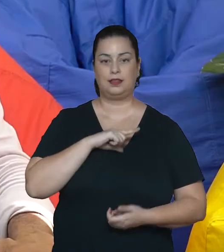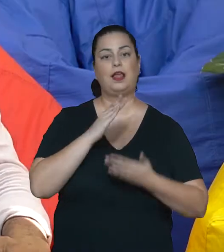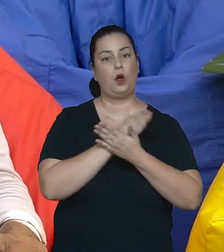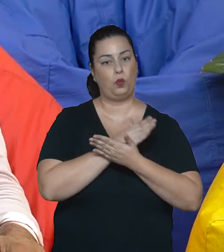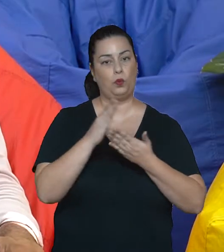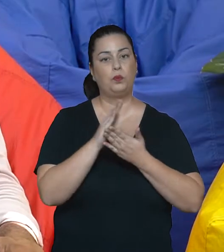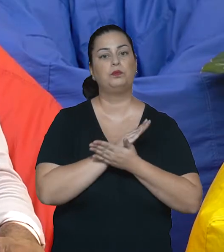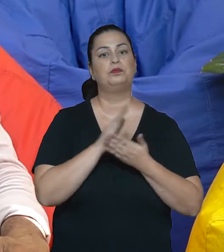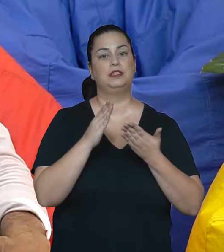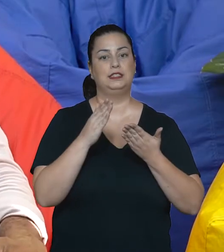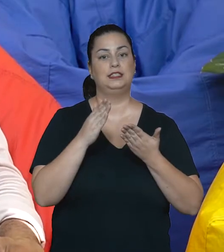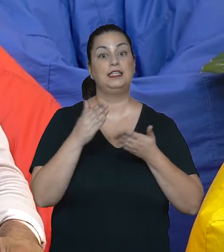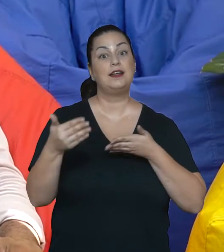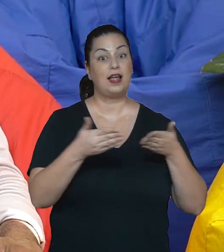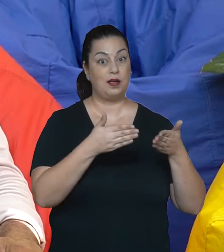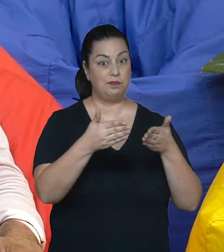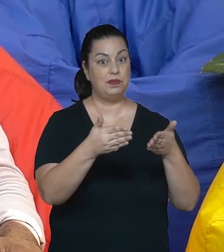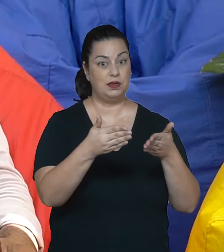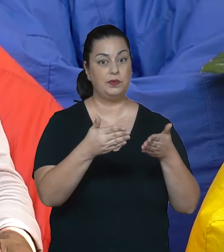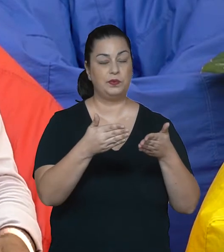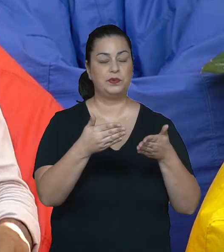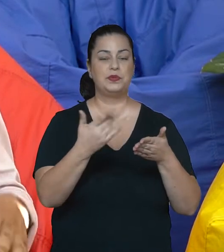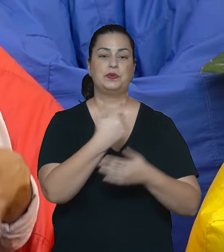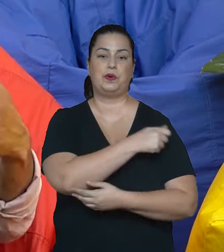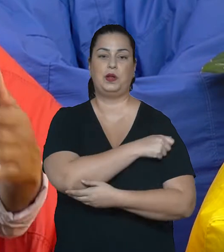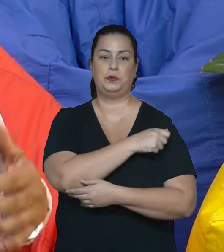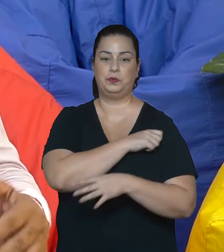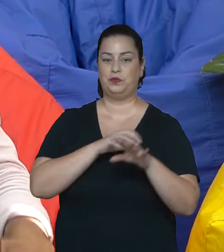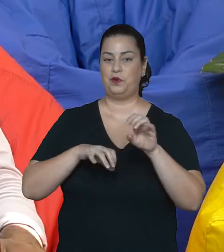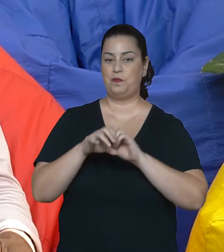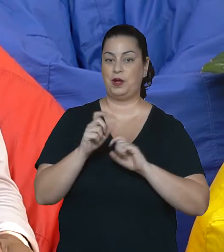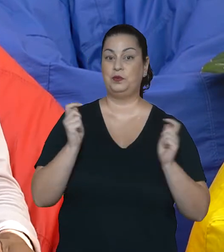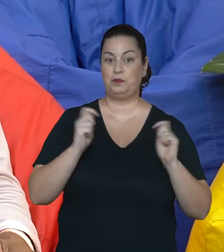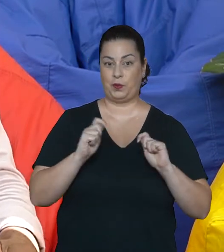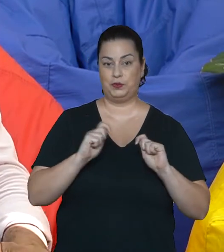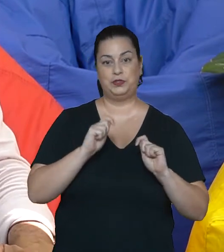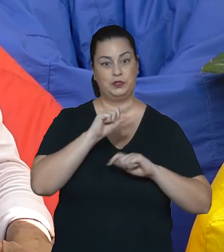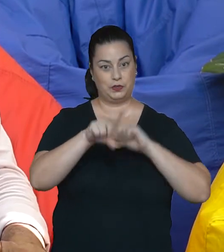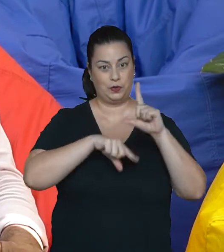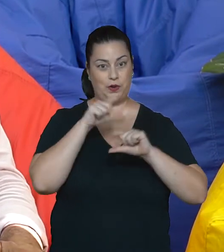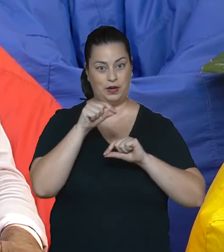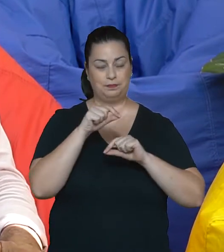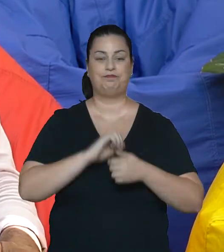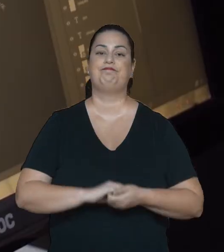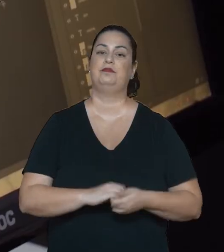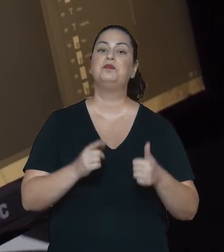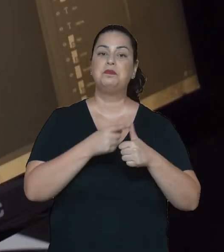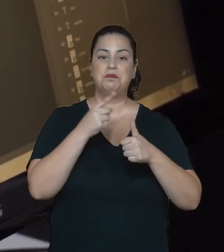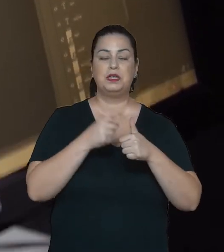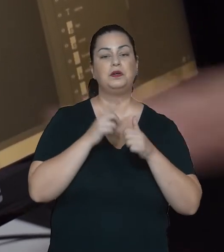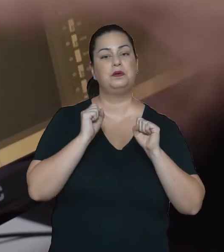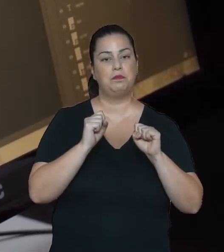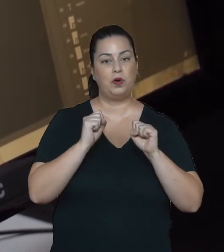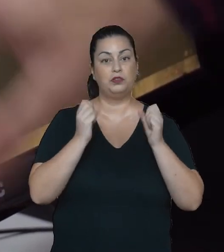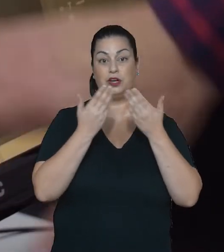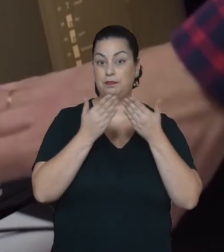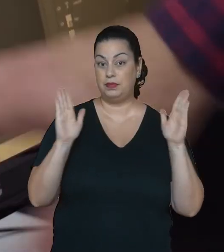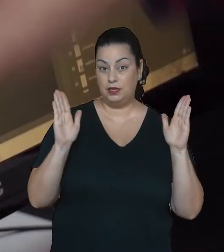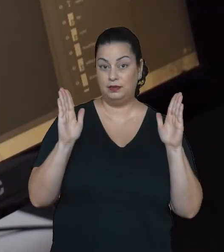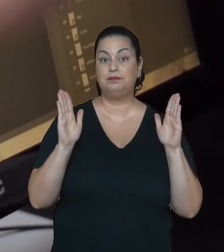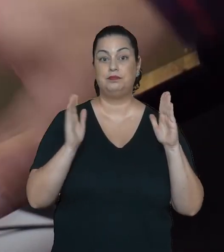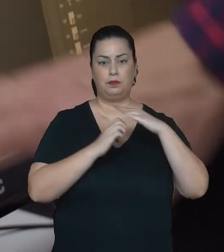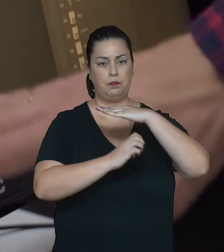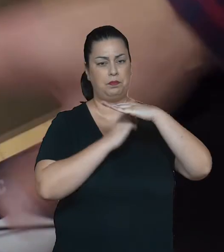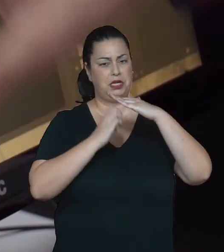Existem algumas possibilidades que o egresso pode fazer uso. A primeira delas, ao se formar, ele pode